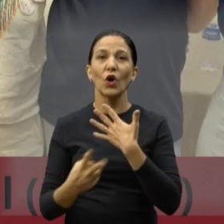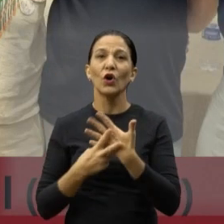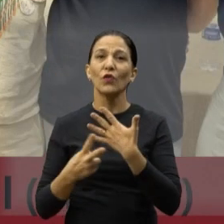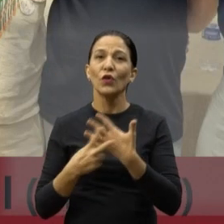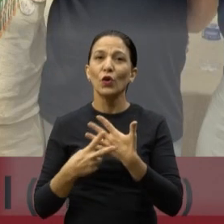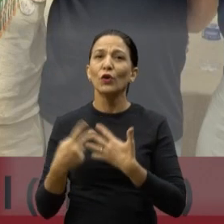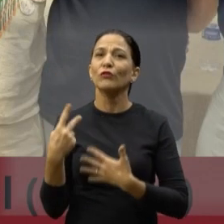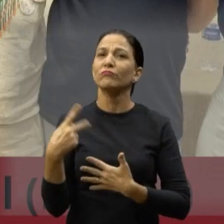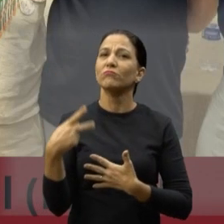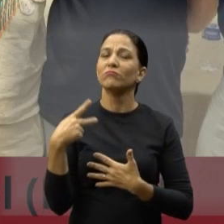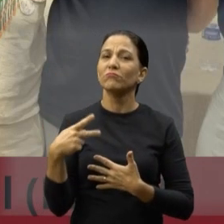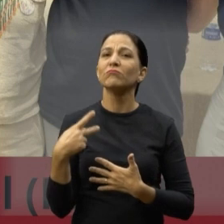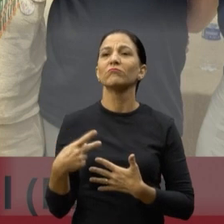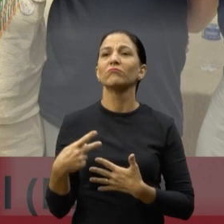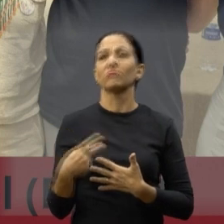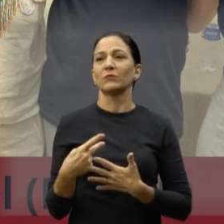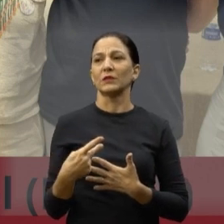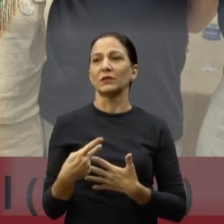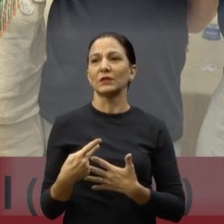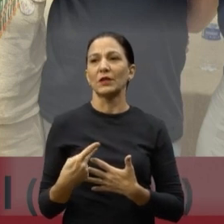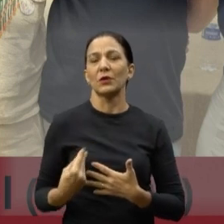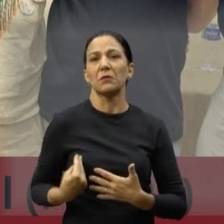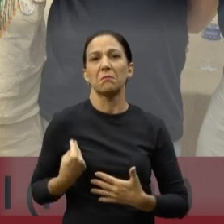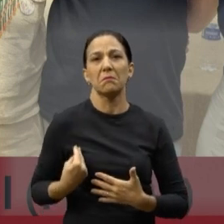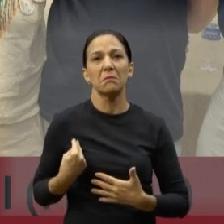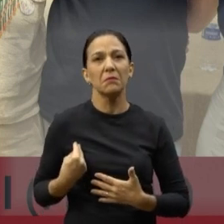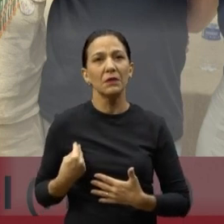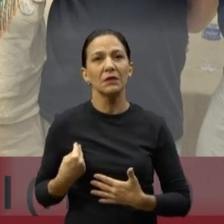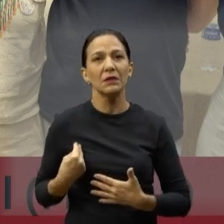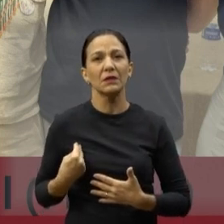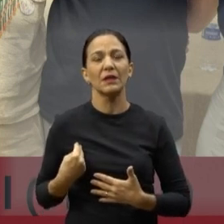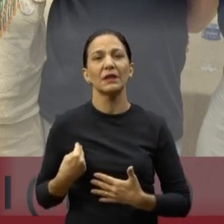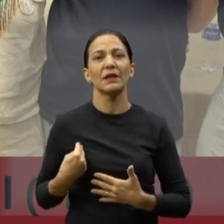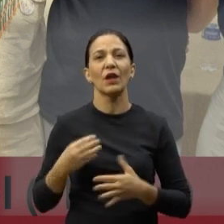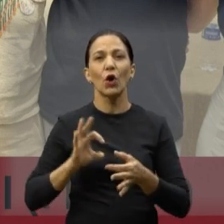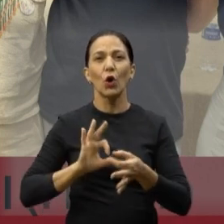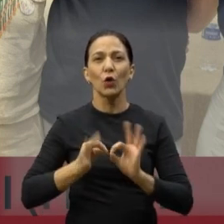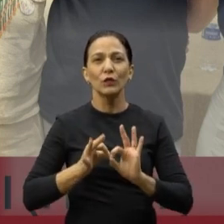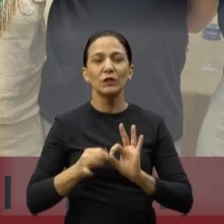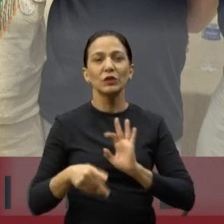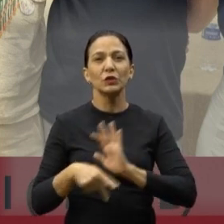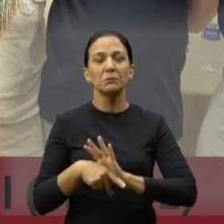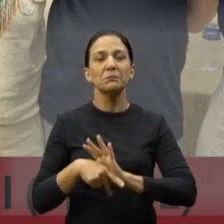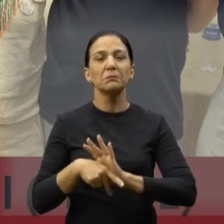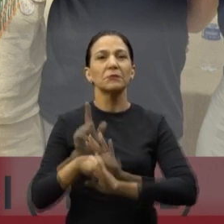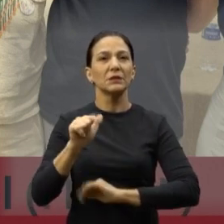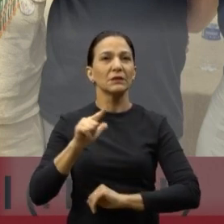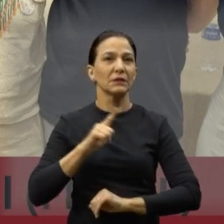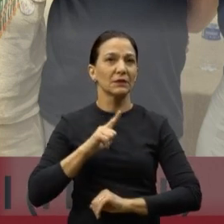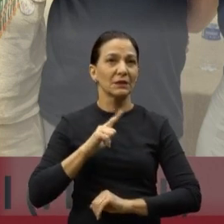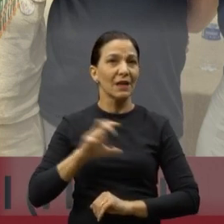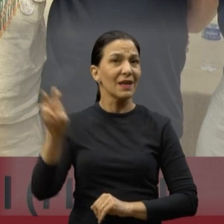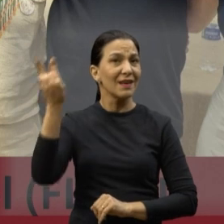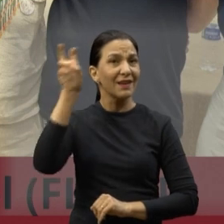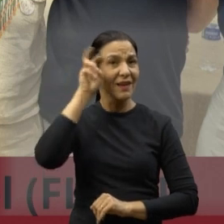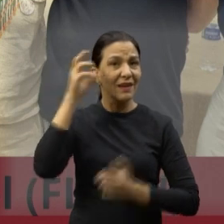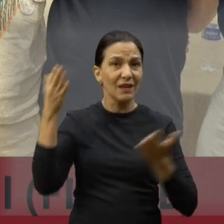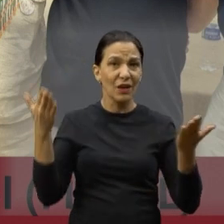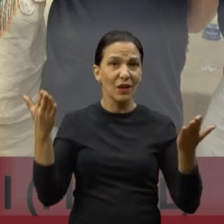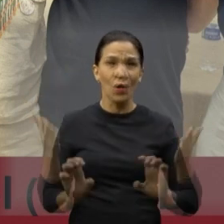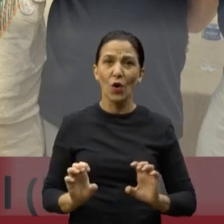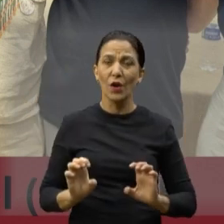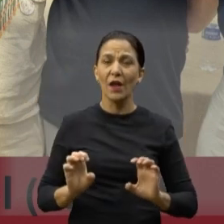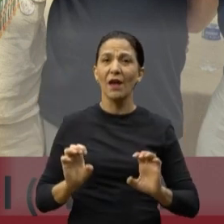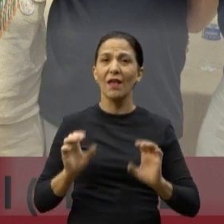Correia, grande ator do Teatro Oficina, o Zino Zona, que vai estrear um espetáculo, inclusive na quinta-feira agora.